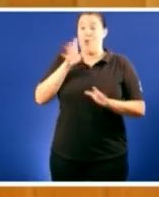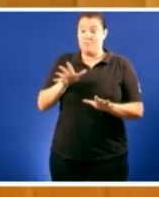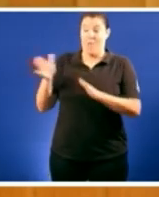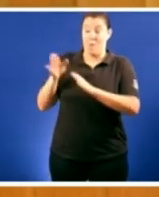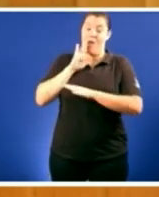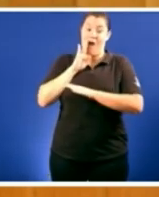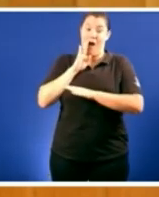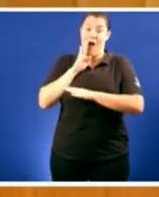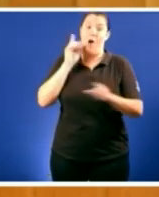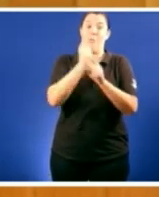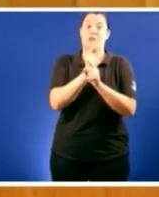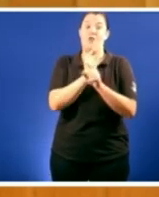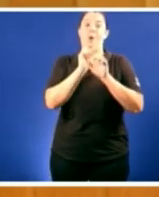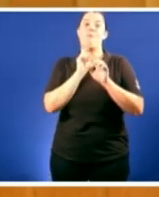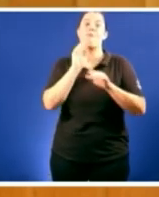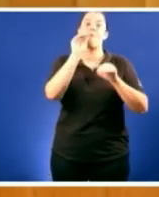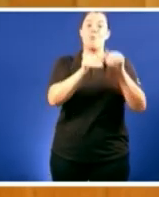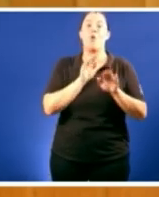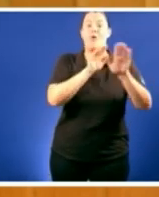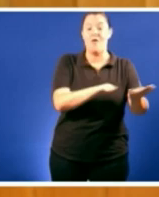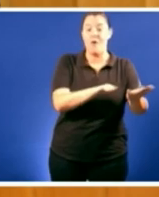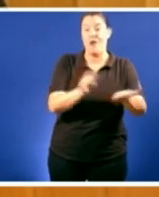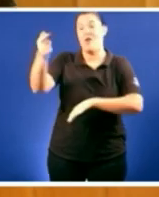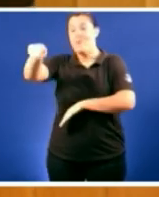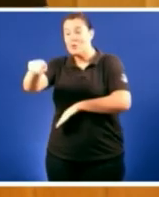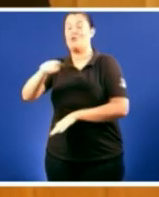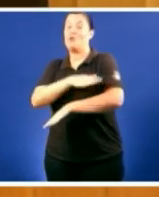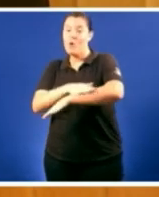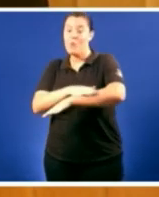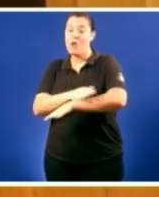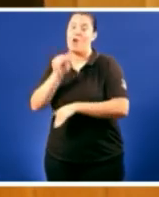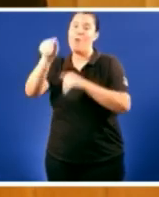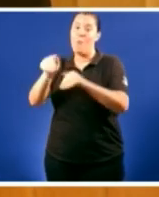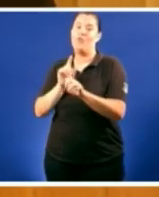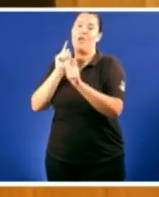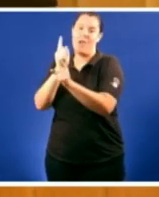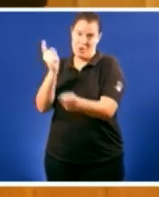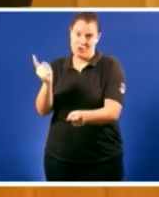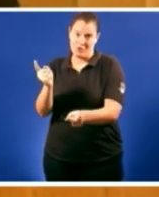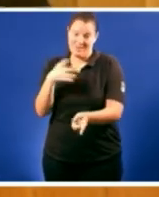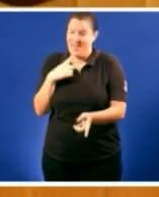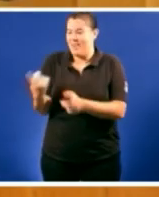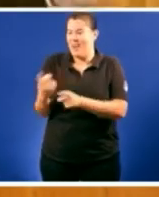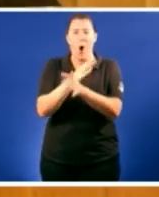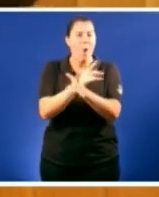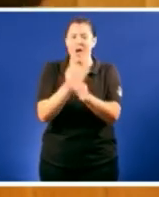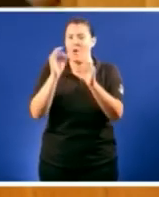agora no goberno votaron en contra mire ese é xogo dos partidos estatais con Galiza decir unha cousa